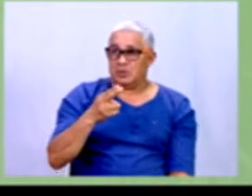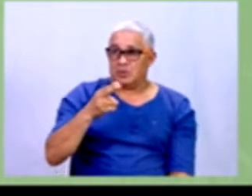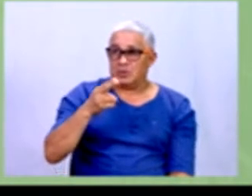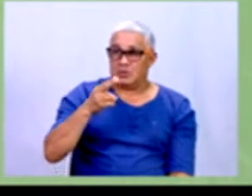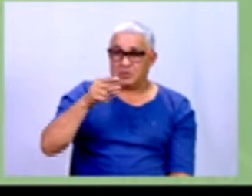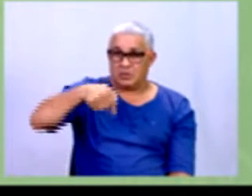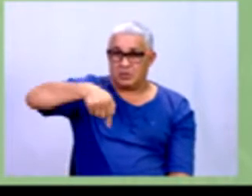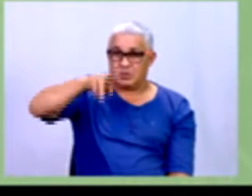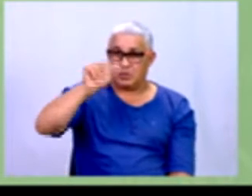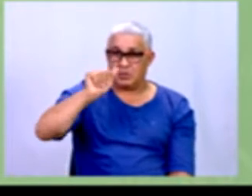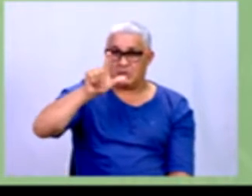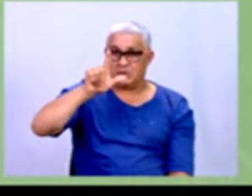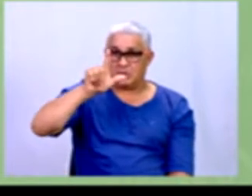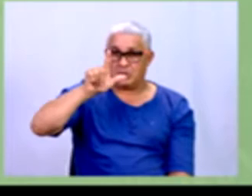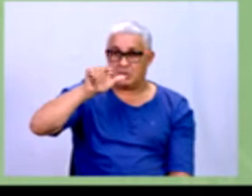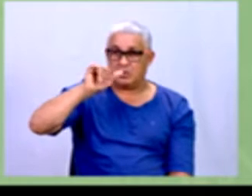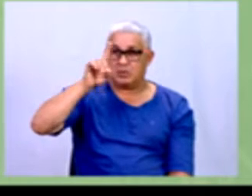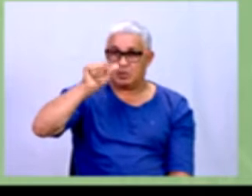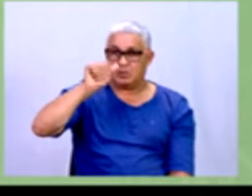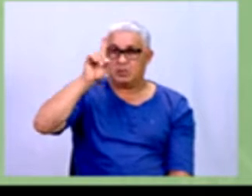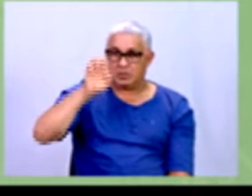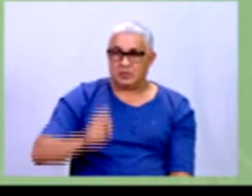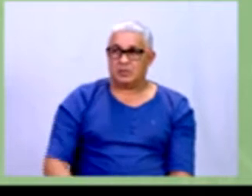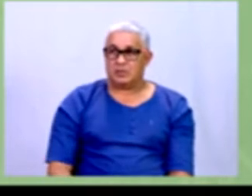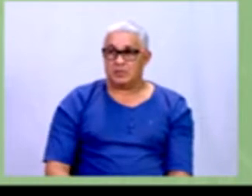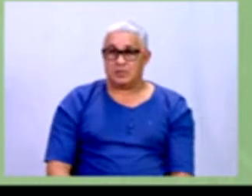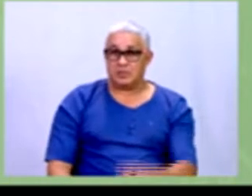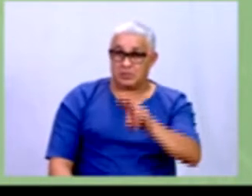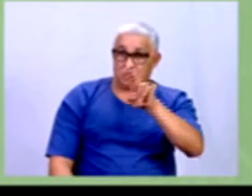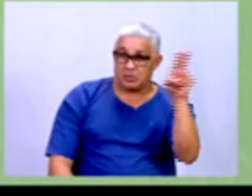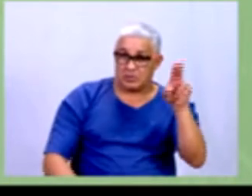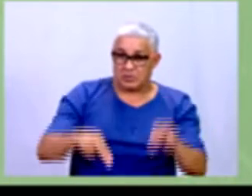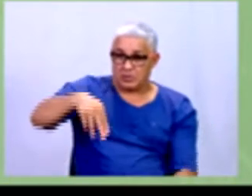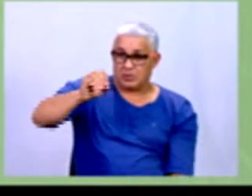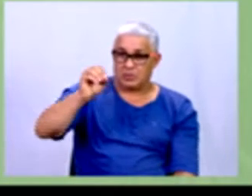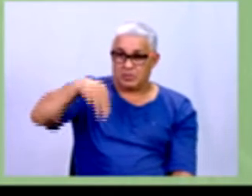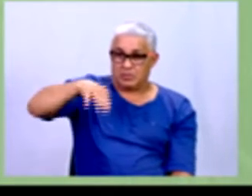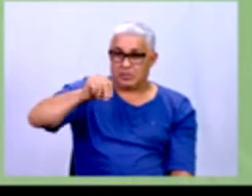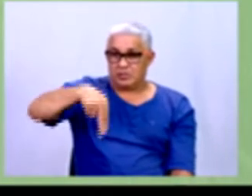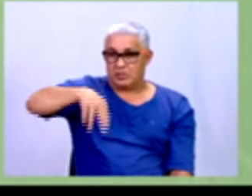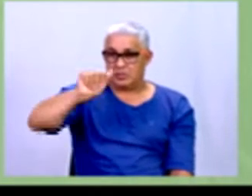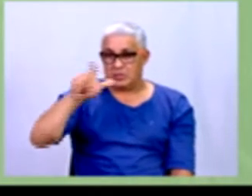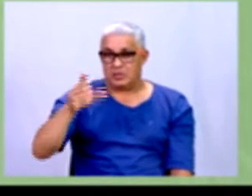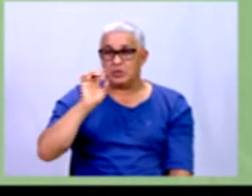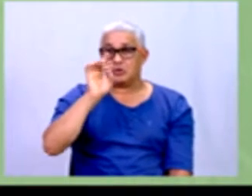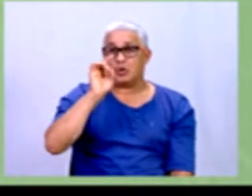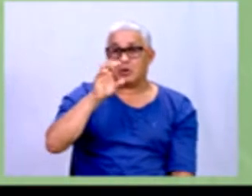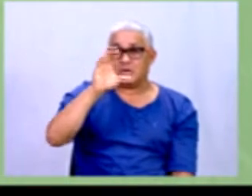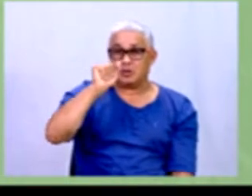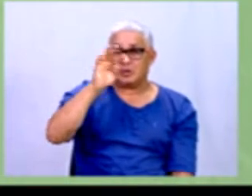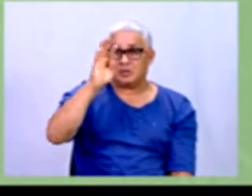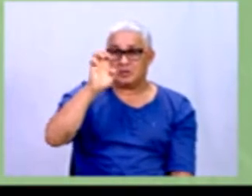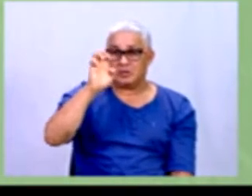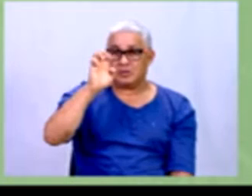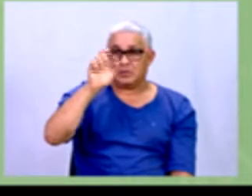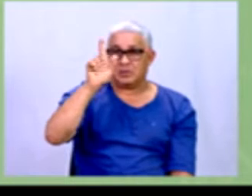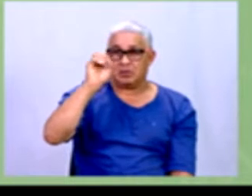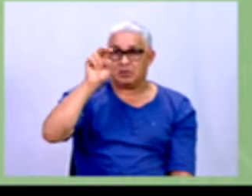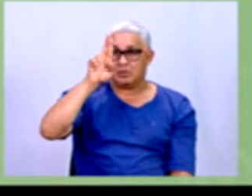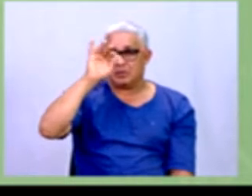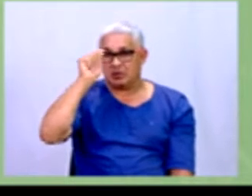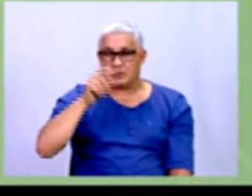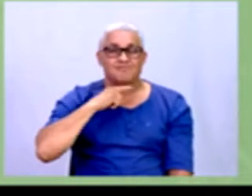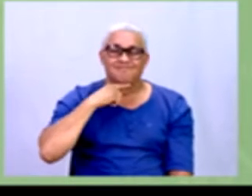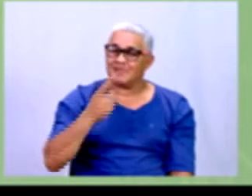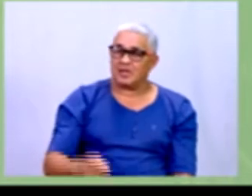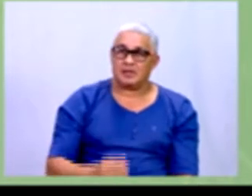Variável qualitativa nominal. Definem apenas categorias. Não é possível estabelecer uma ordem natural